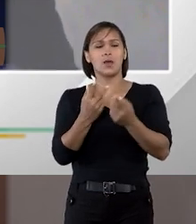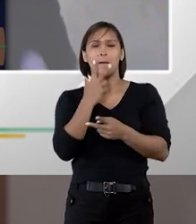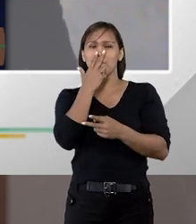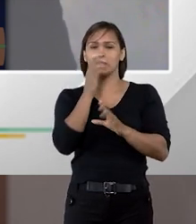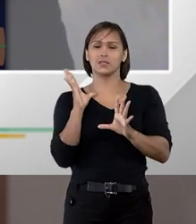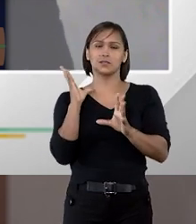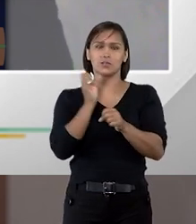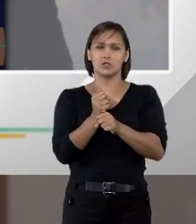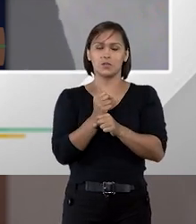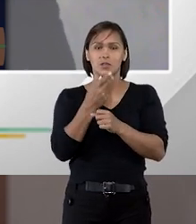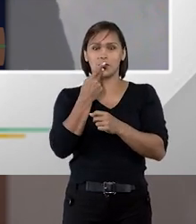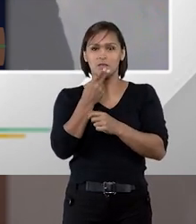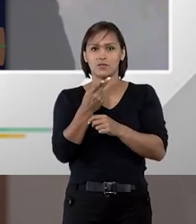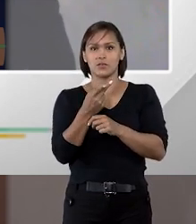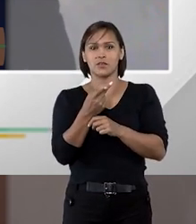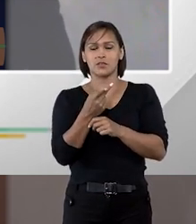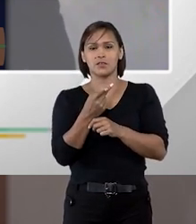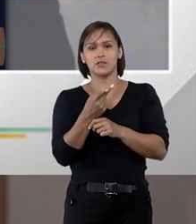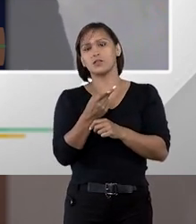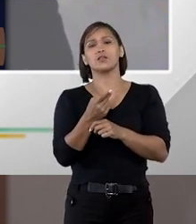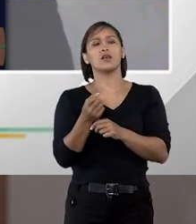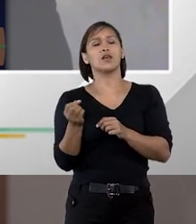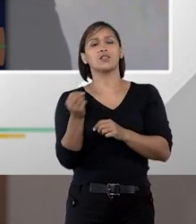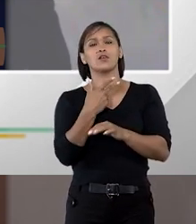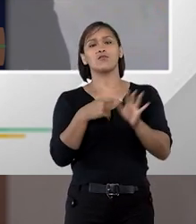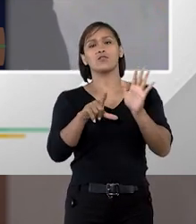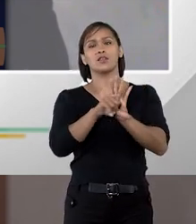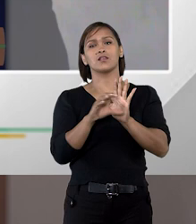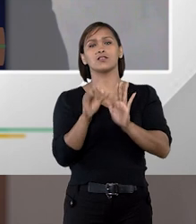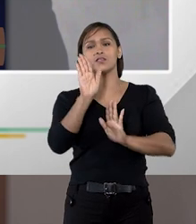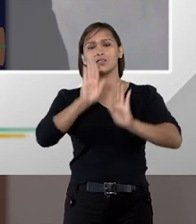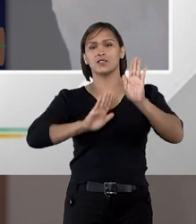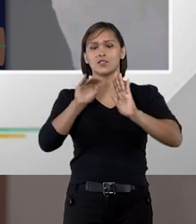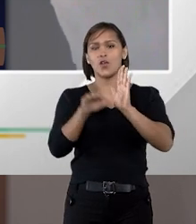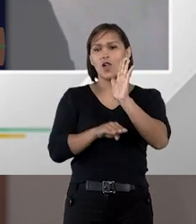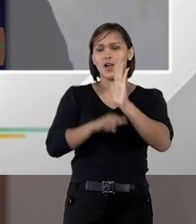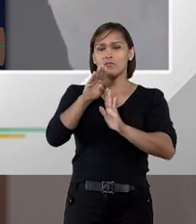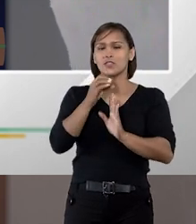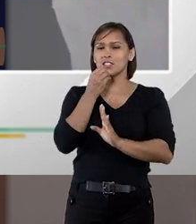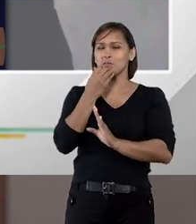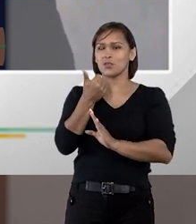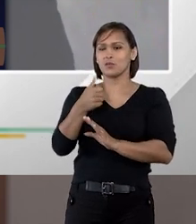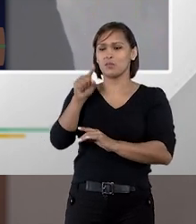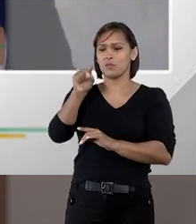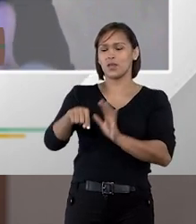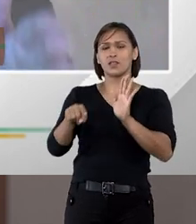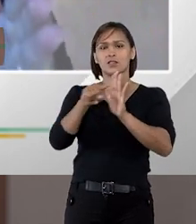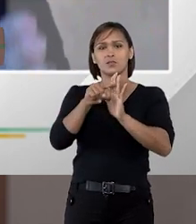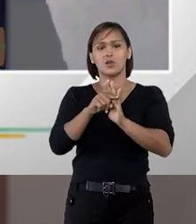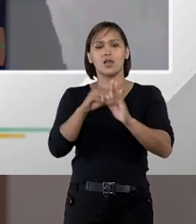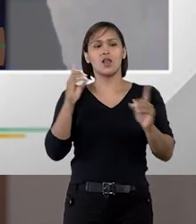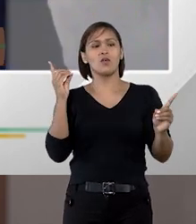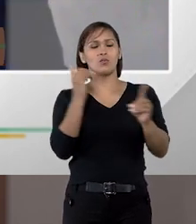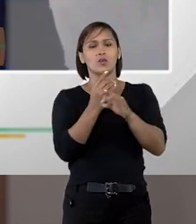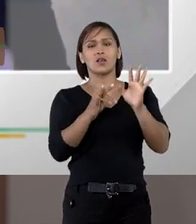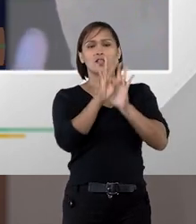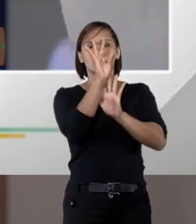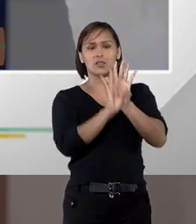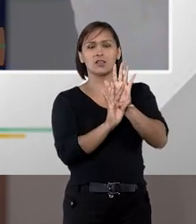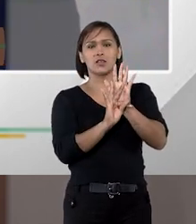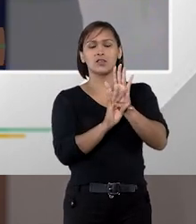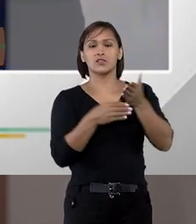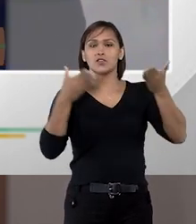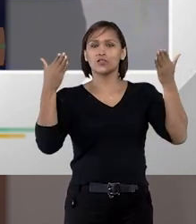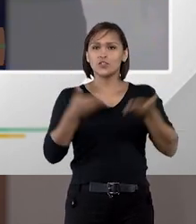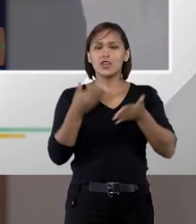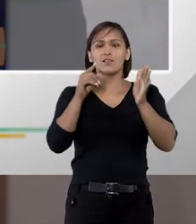parece resumindo aqui a minha fala que a nova lei de licitação ela avança muito bem nesse ponto ao consagrar no seu texto uma